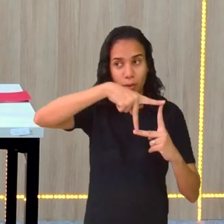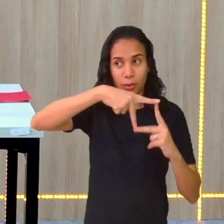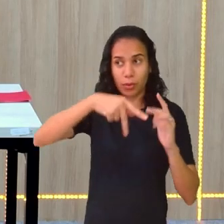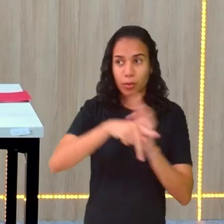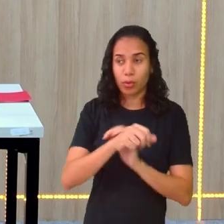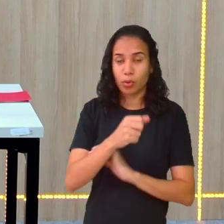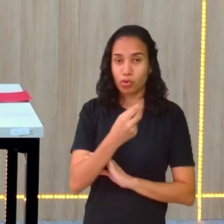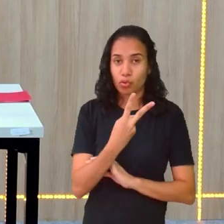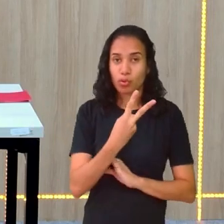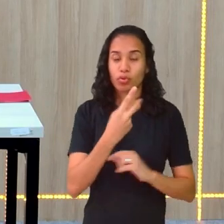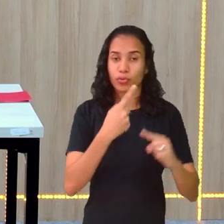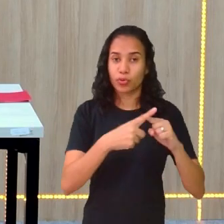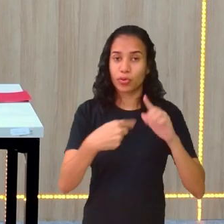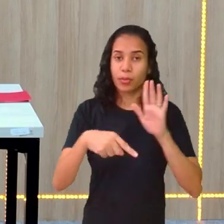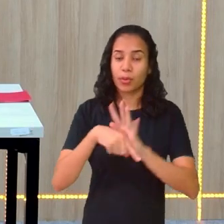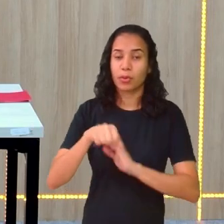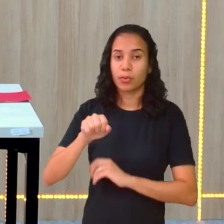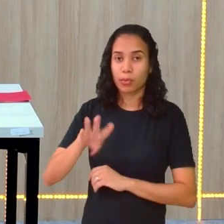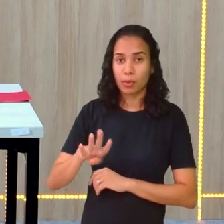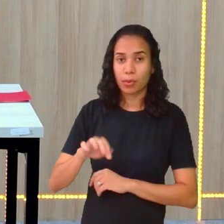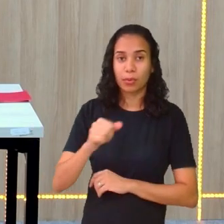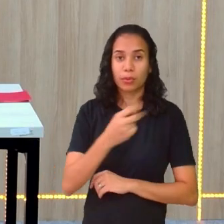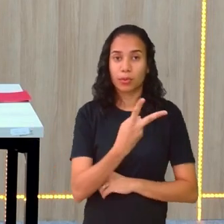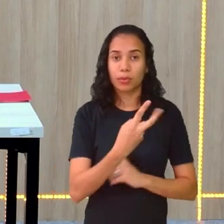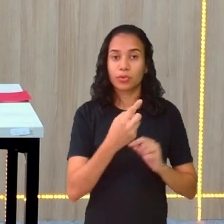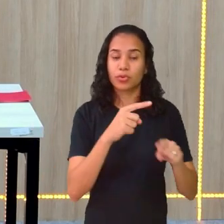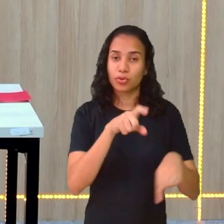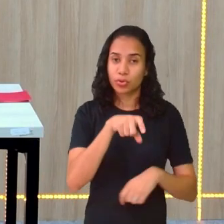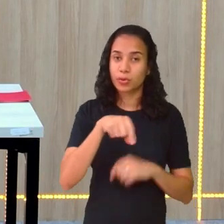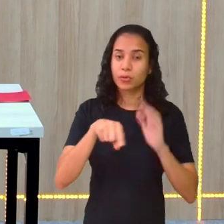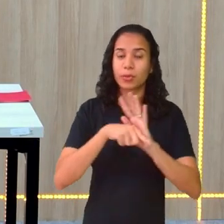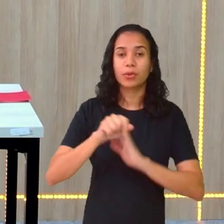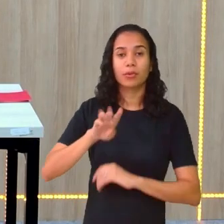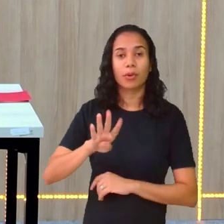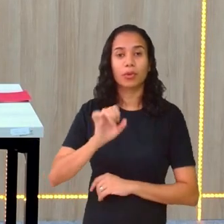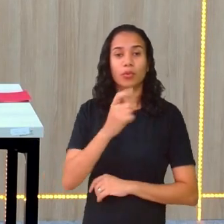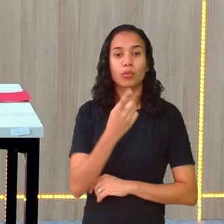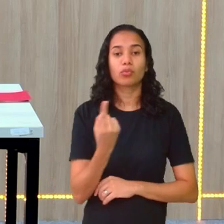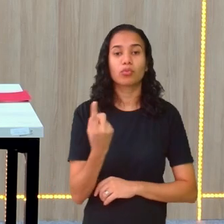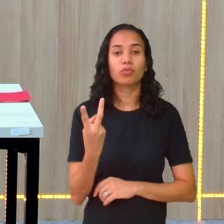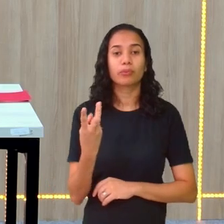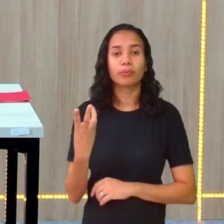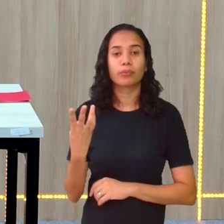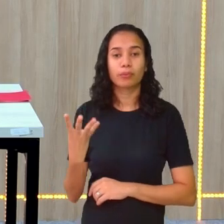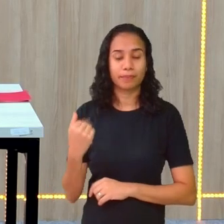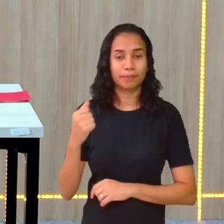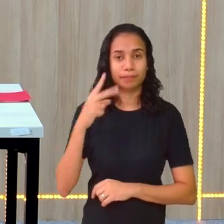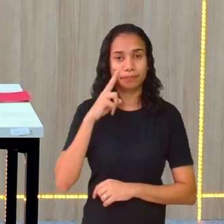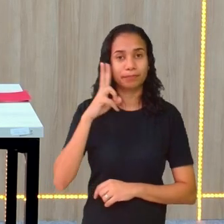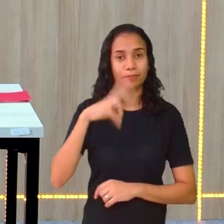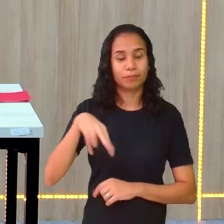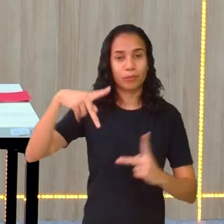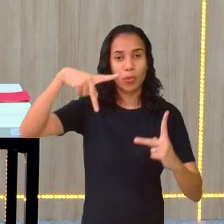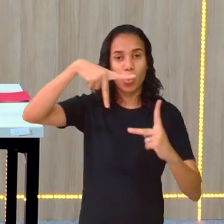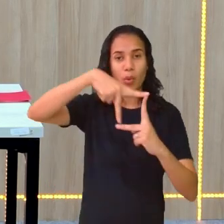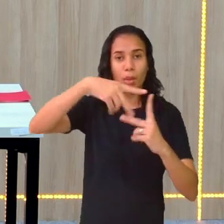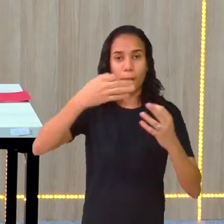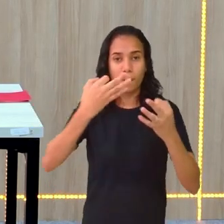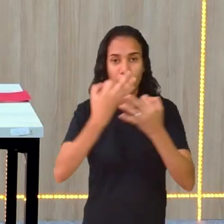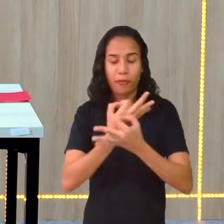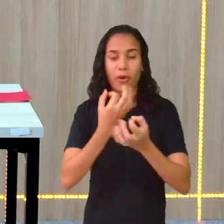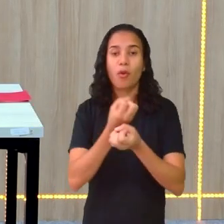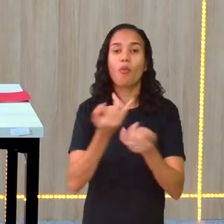2x menos 4. 2x menos 4. 1, 2, 3, 4. Tenho o meu quadrado perfeito.